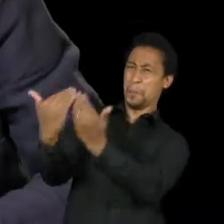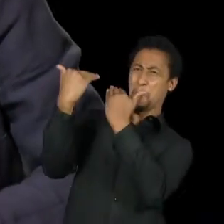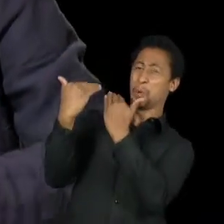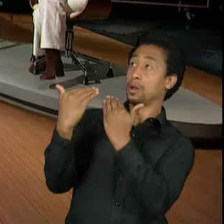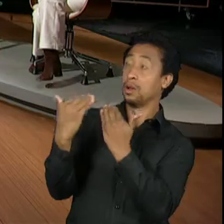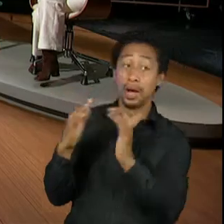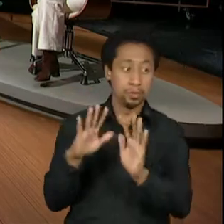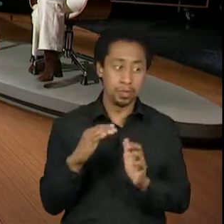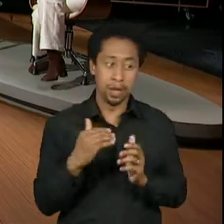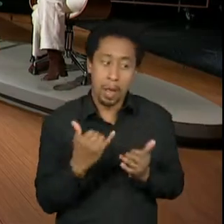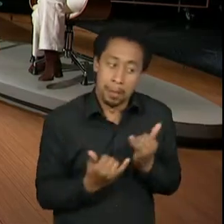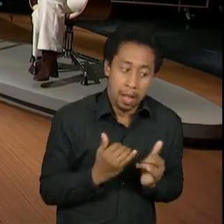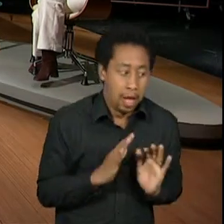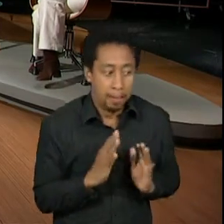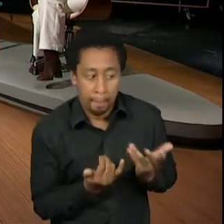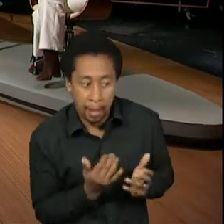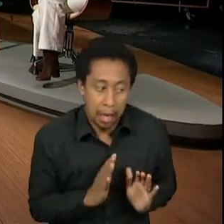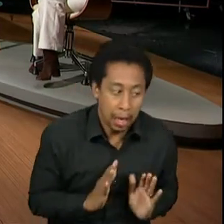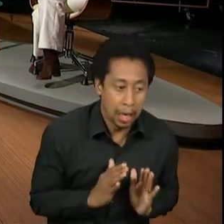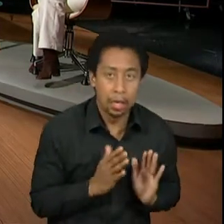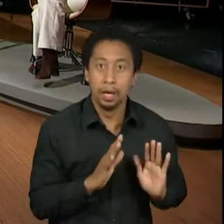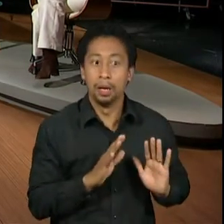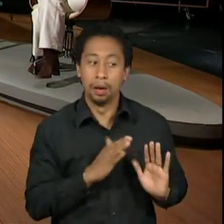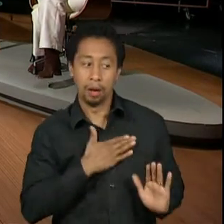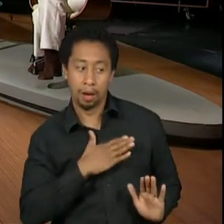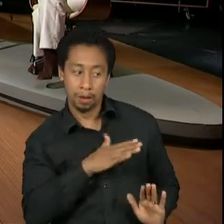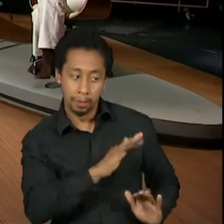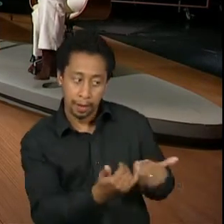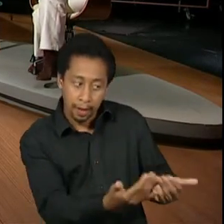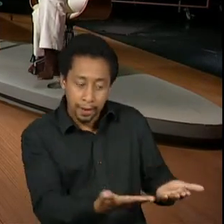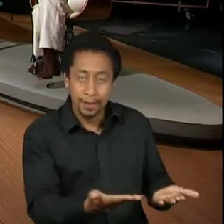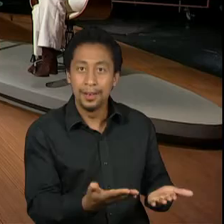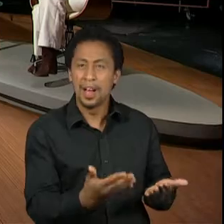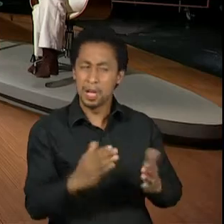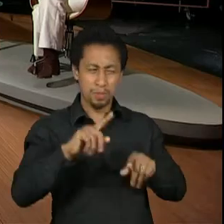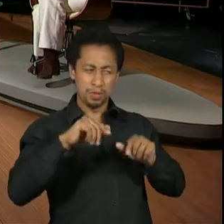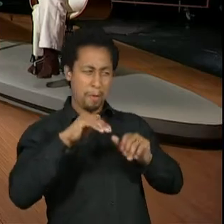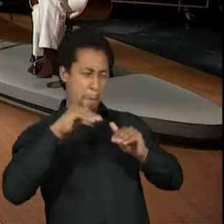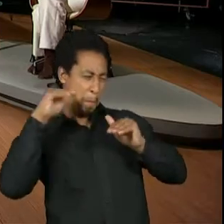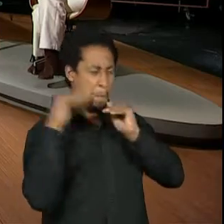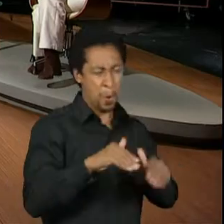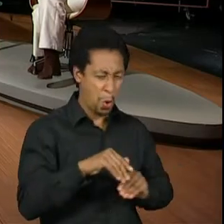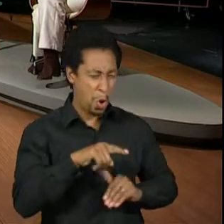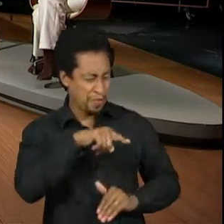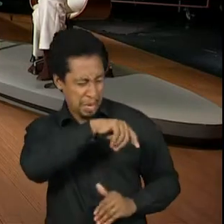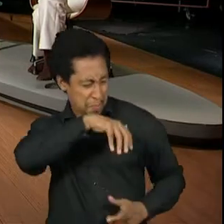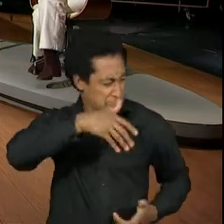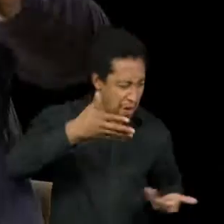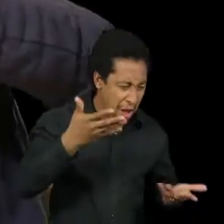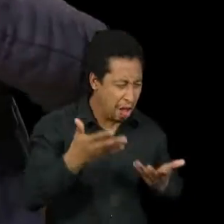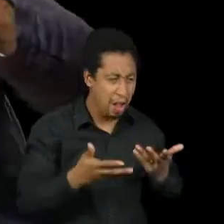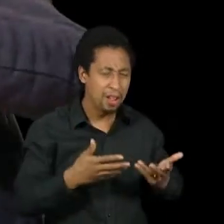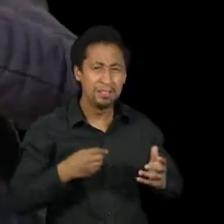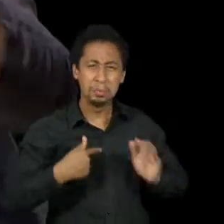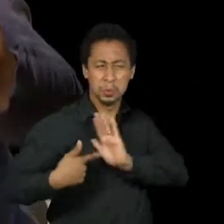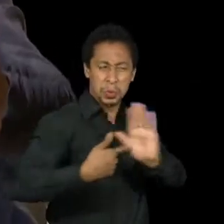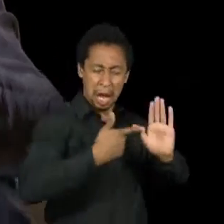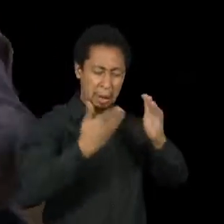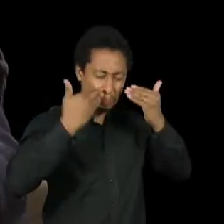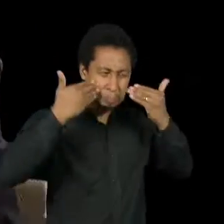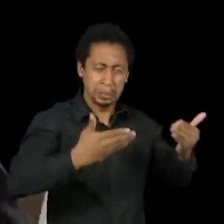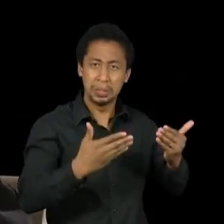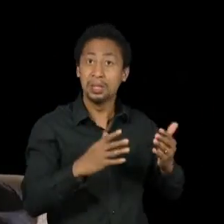Brincadeira, brincadeira. É brincadeira. Corta. E pá, você é velho. Nós nos